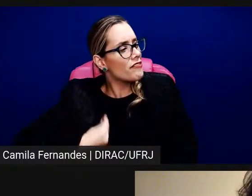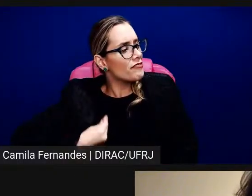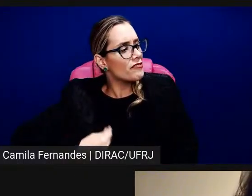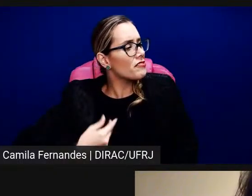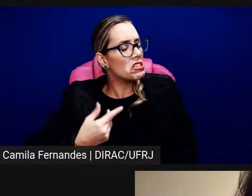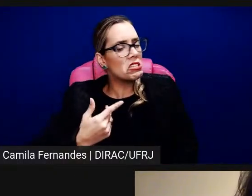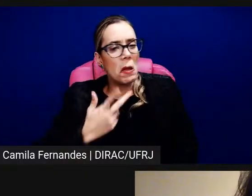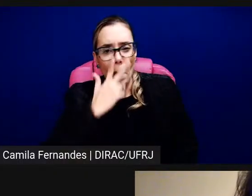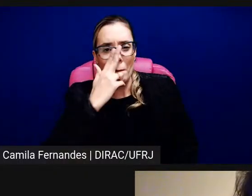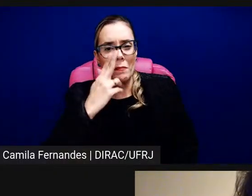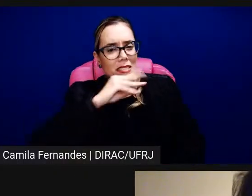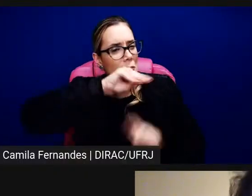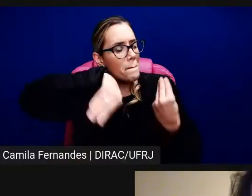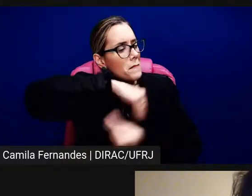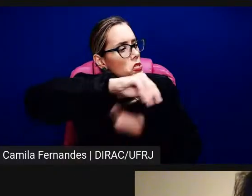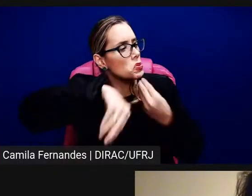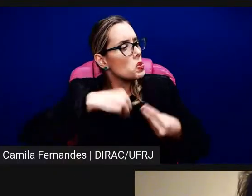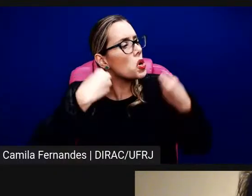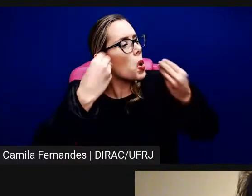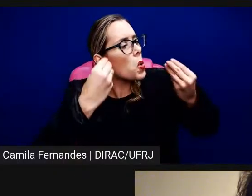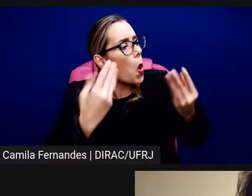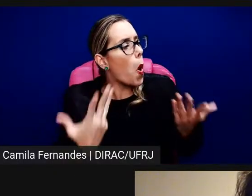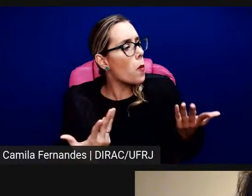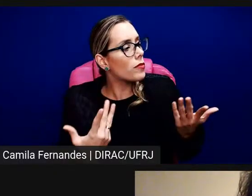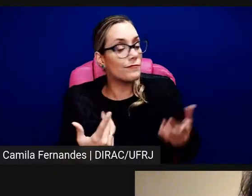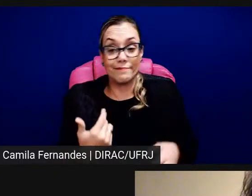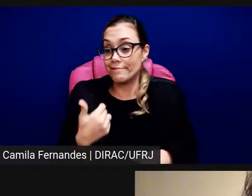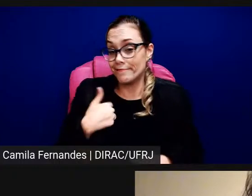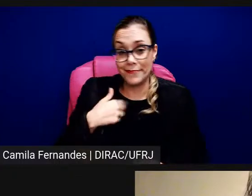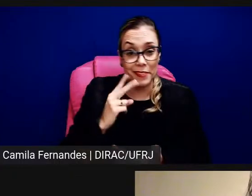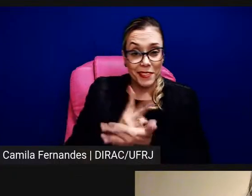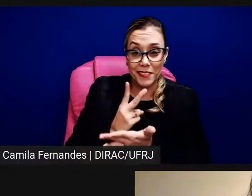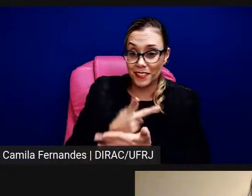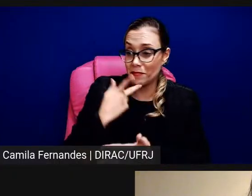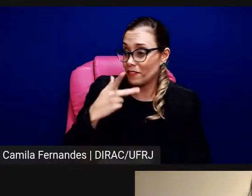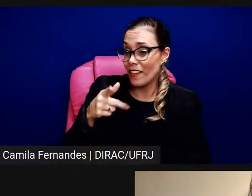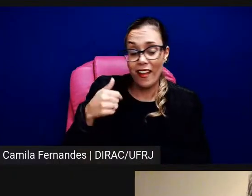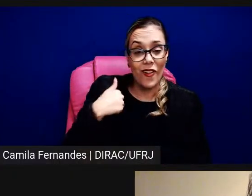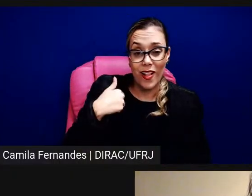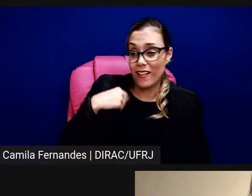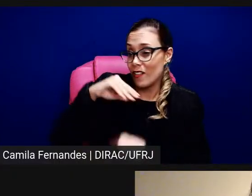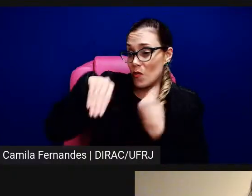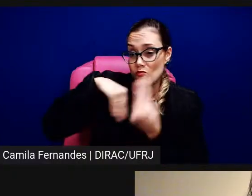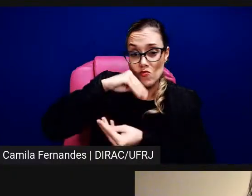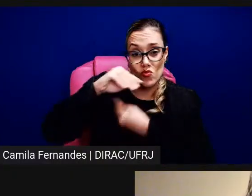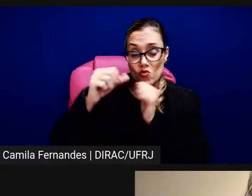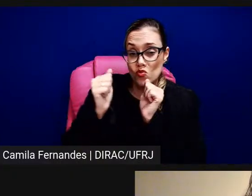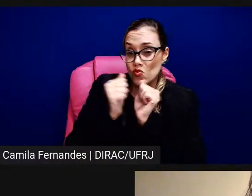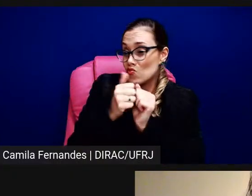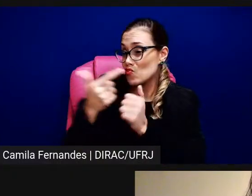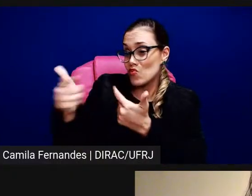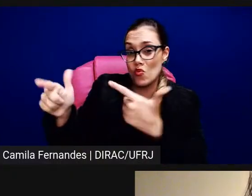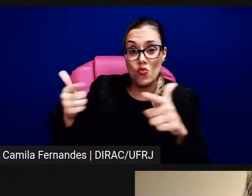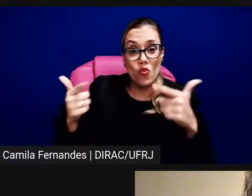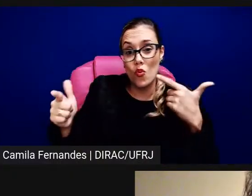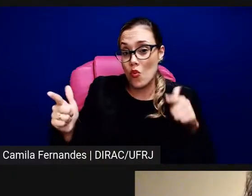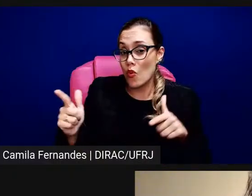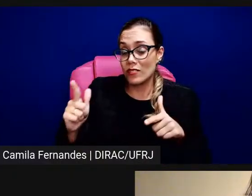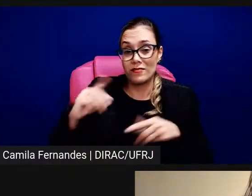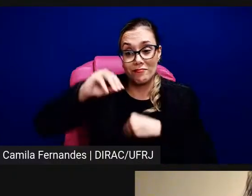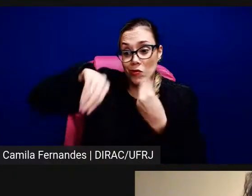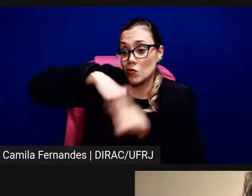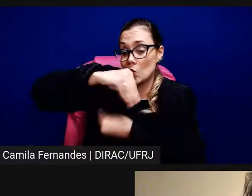o quê. E eu acho que é o contrário, eu acho que eu sou totalmente contaminada por elas, eu acho que a minha experiência de vida, assim, a vida que eu escolhi